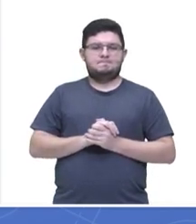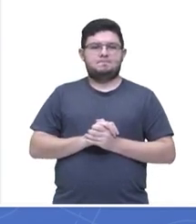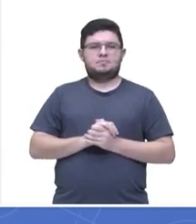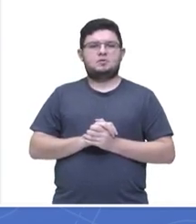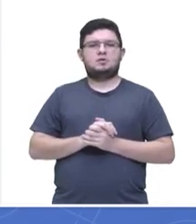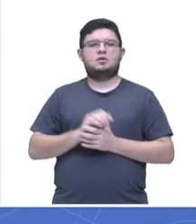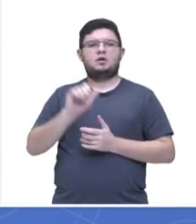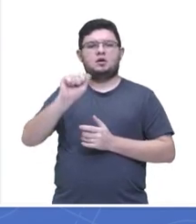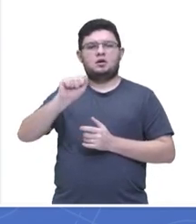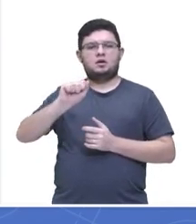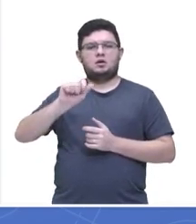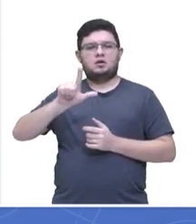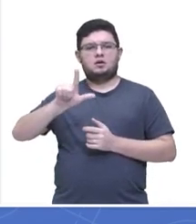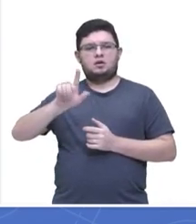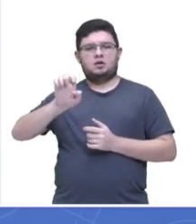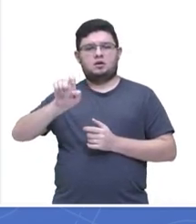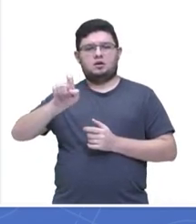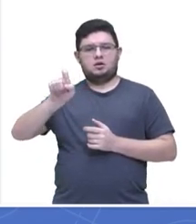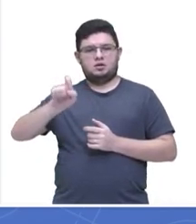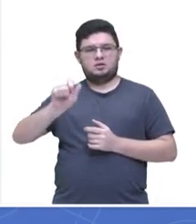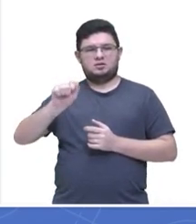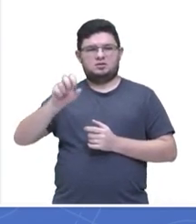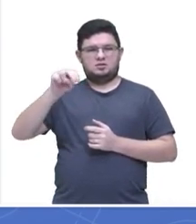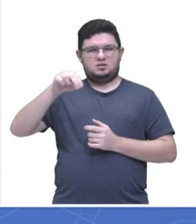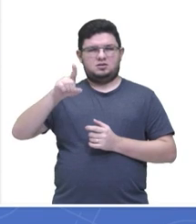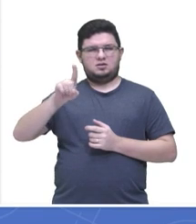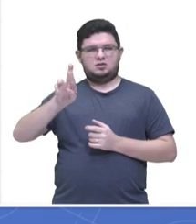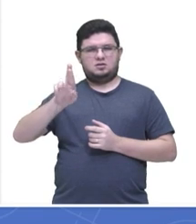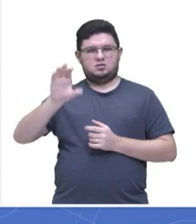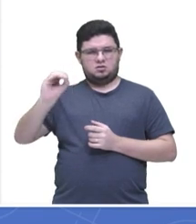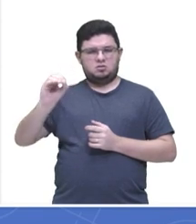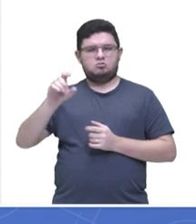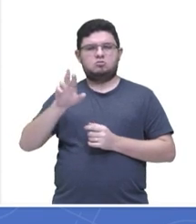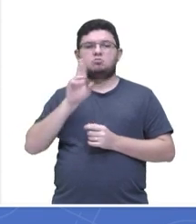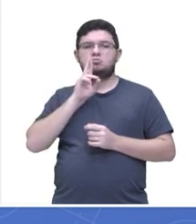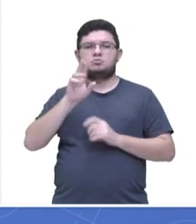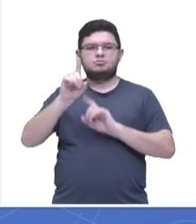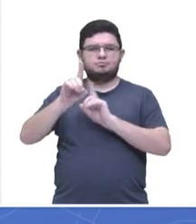Alessandro, resposta letra D, beleza.